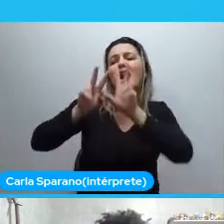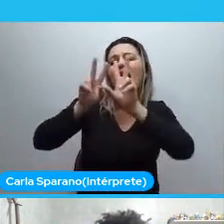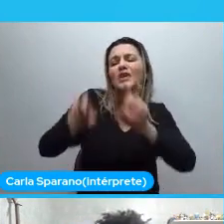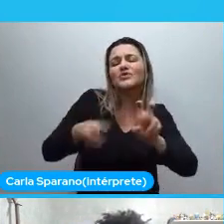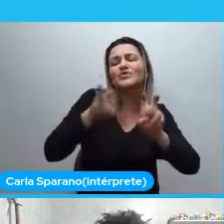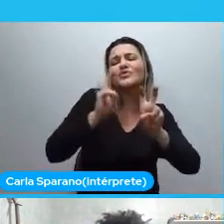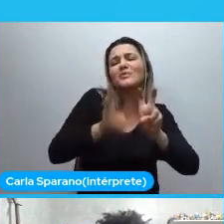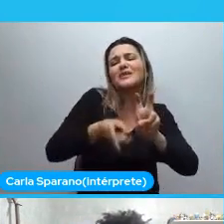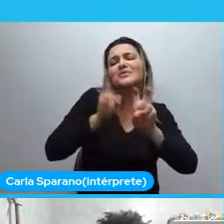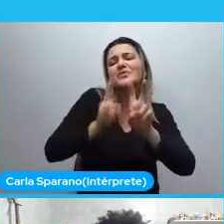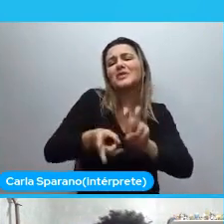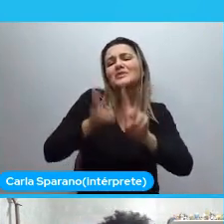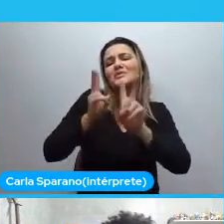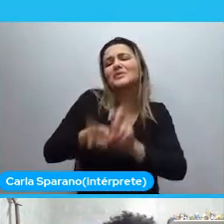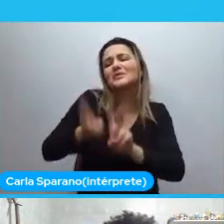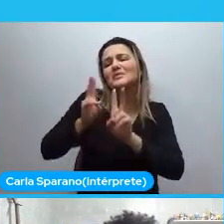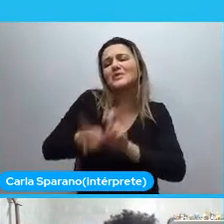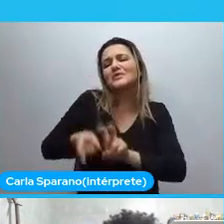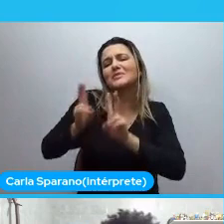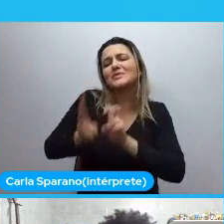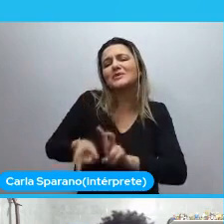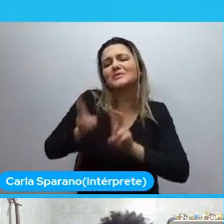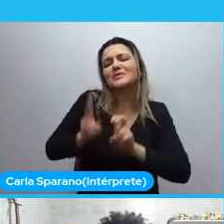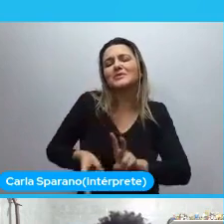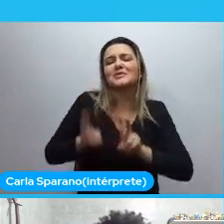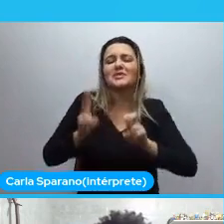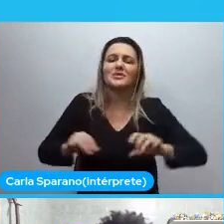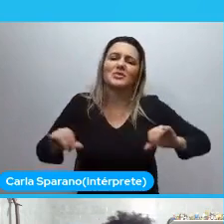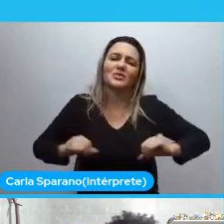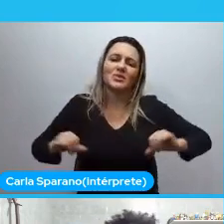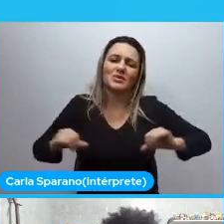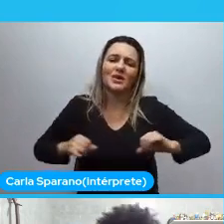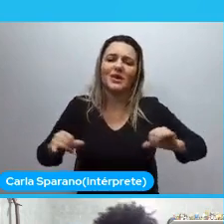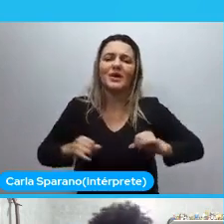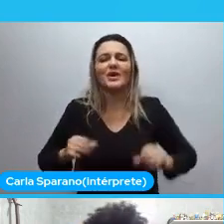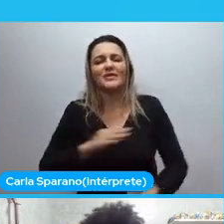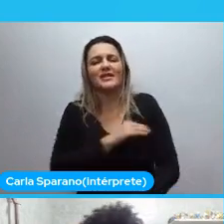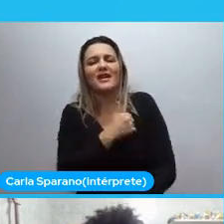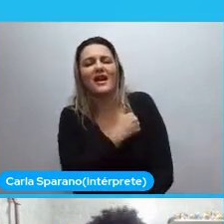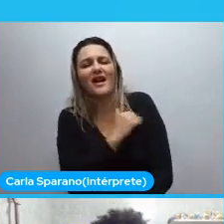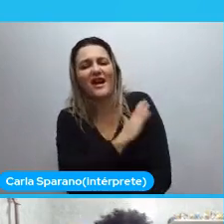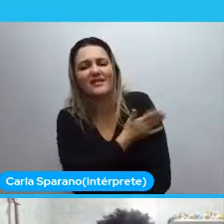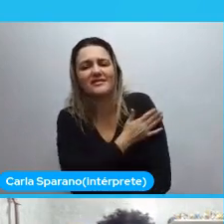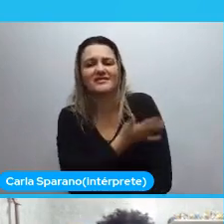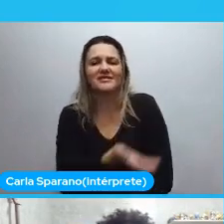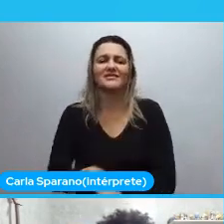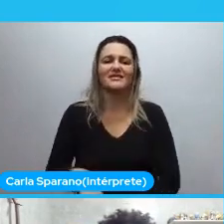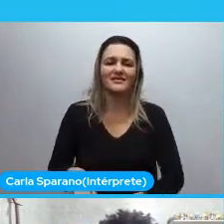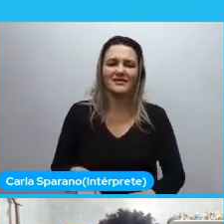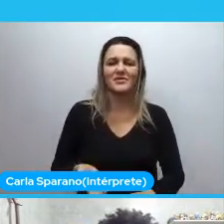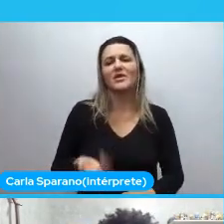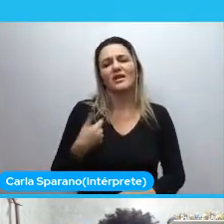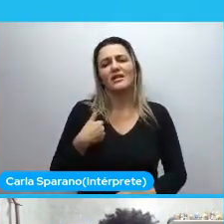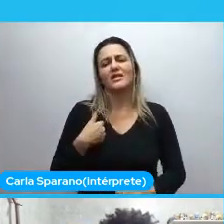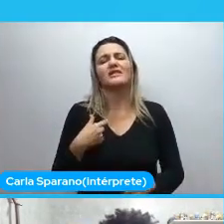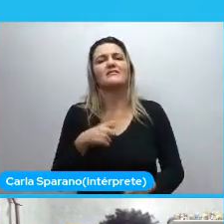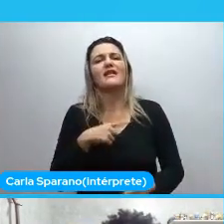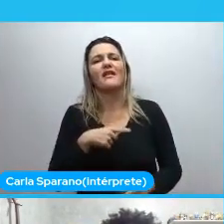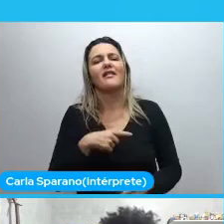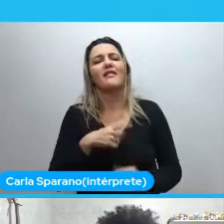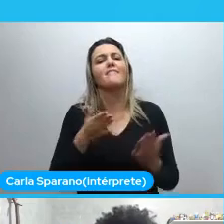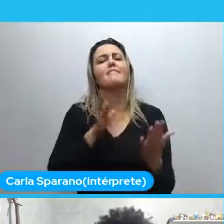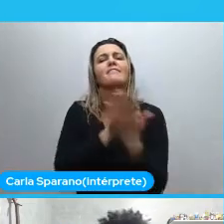Sofrendo. Racismo nesses espaços. E racismos. Intencionais ou não intencionais. Por que a Afropython existe.